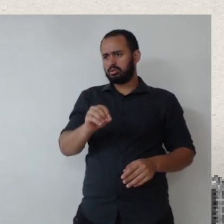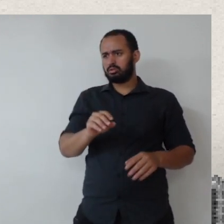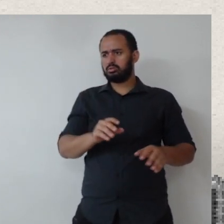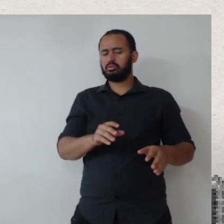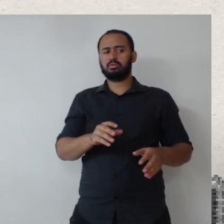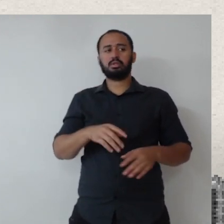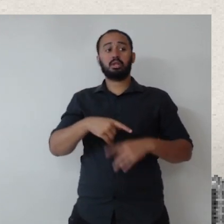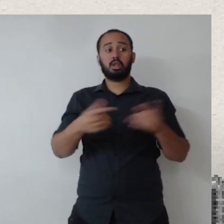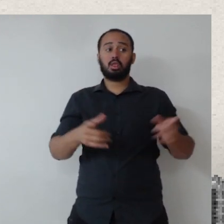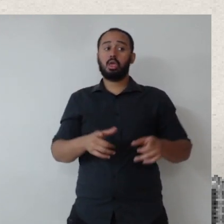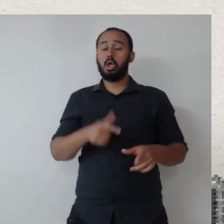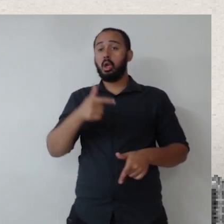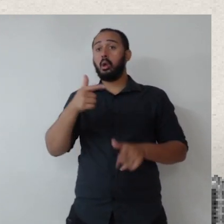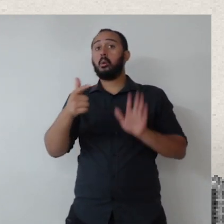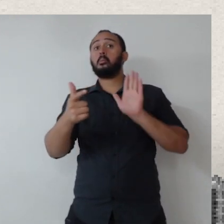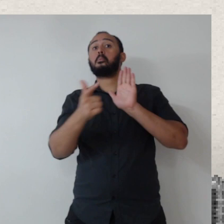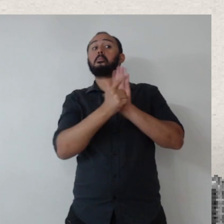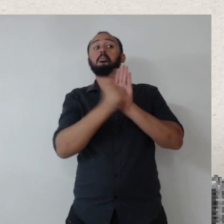do município ali,